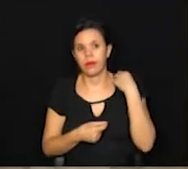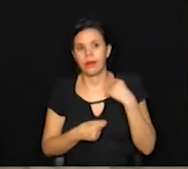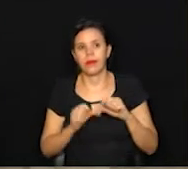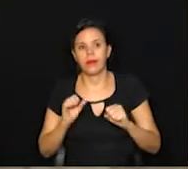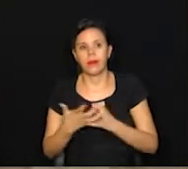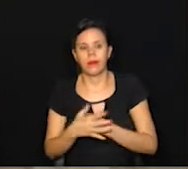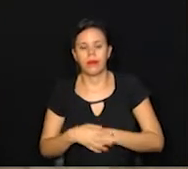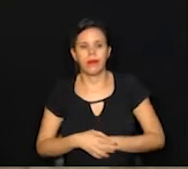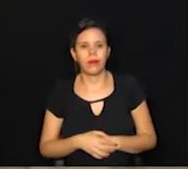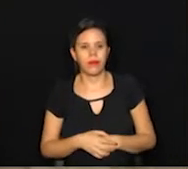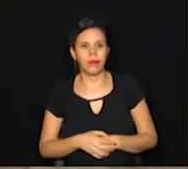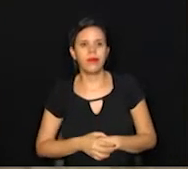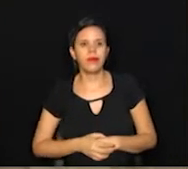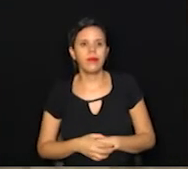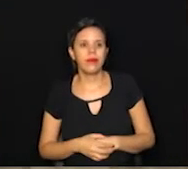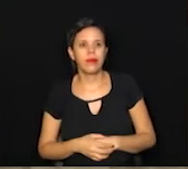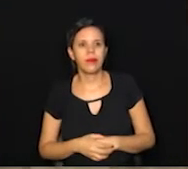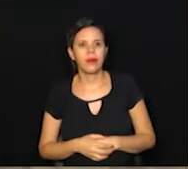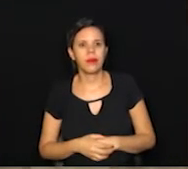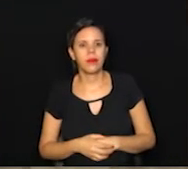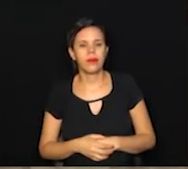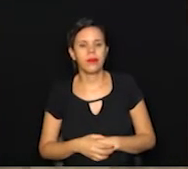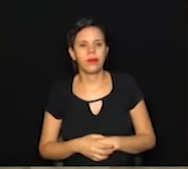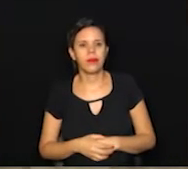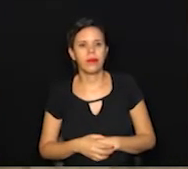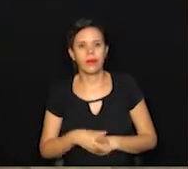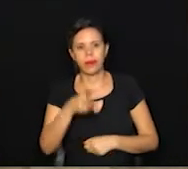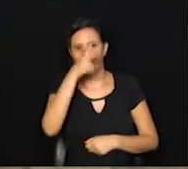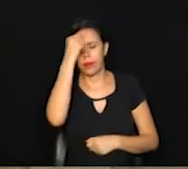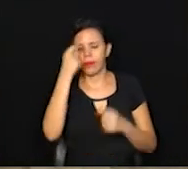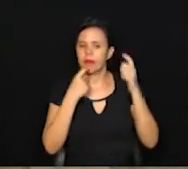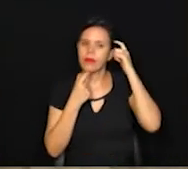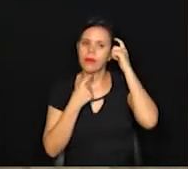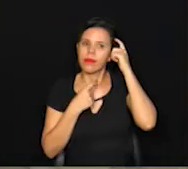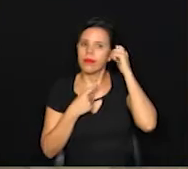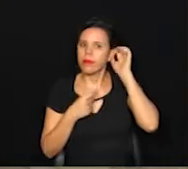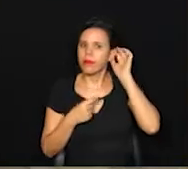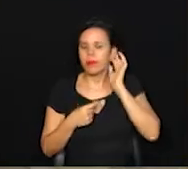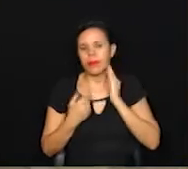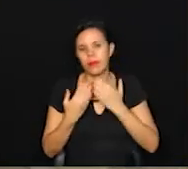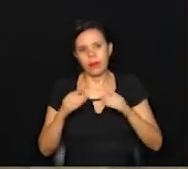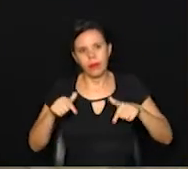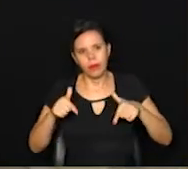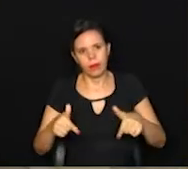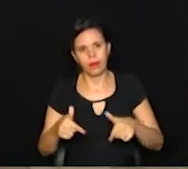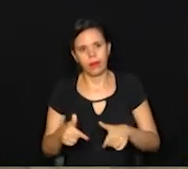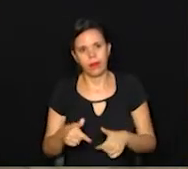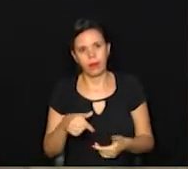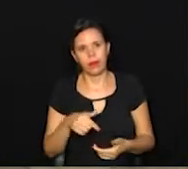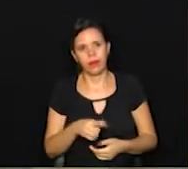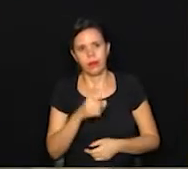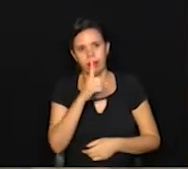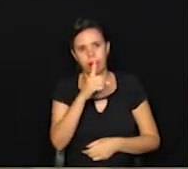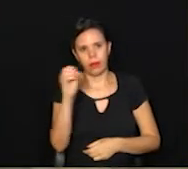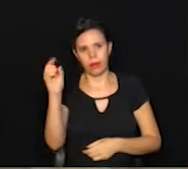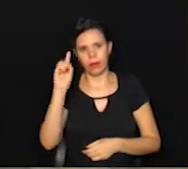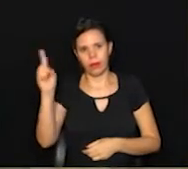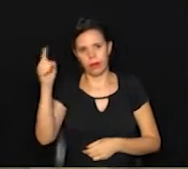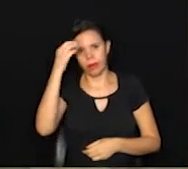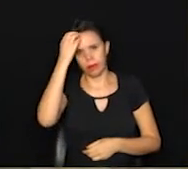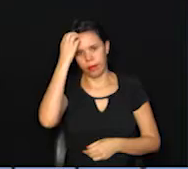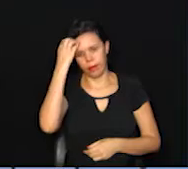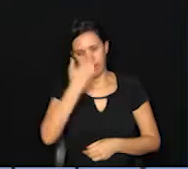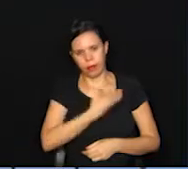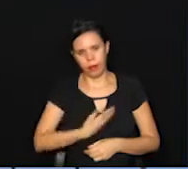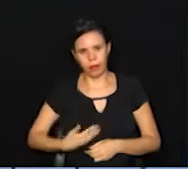a Covid-19. Agora, Mina Abreu, a Prefeitura de Campinas lançou as ações para os 100 dias de governo, né? Isso